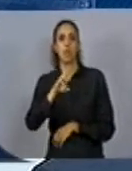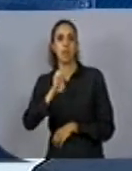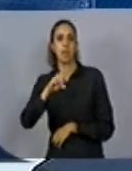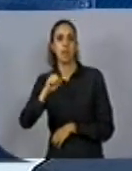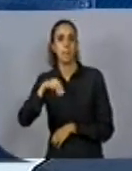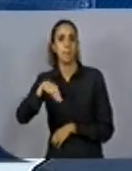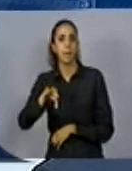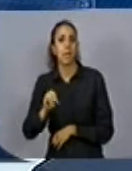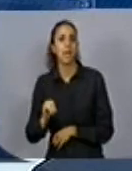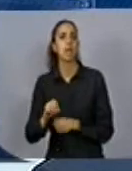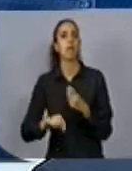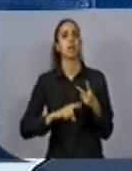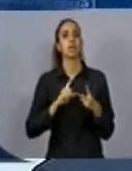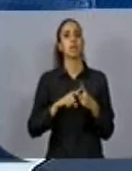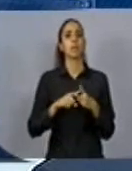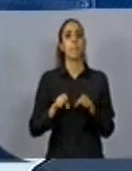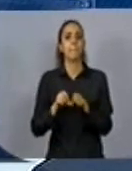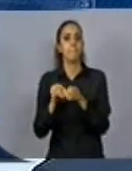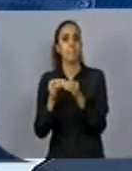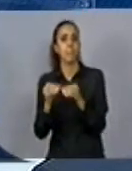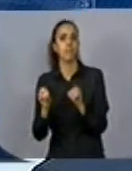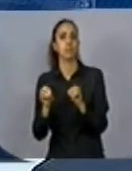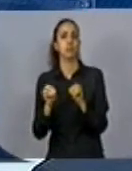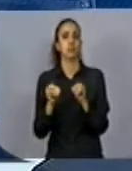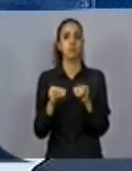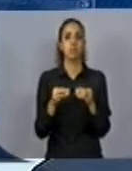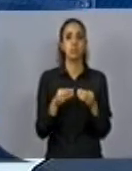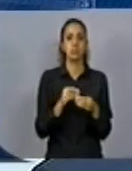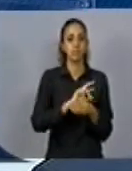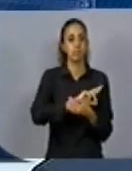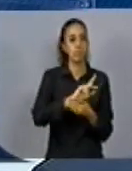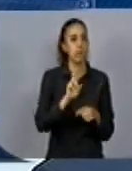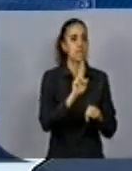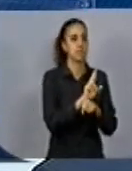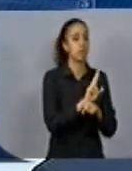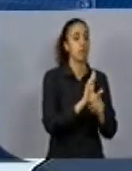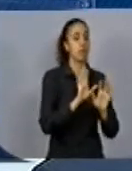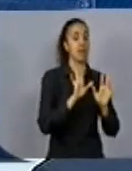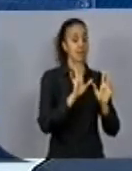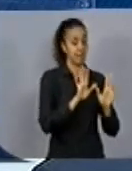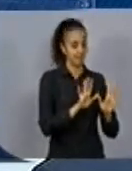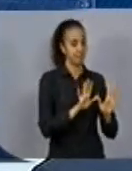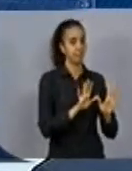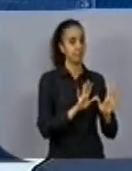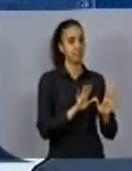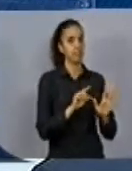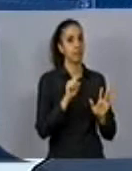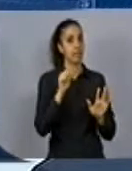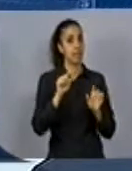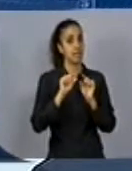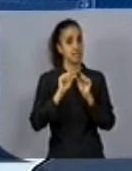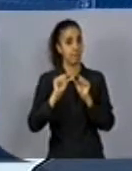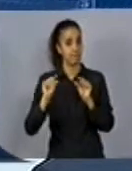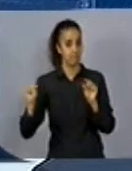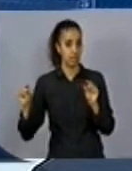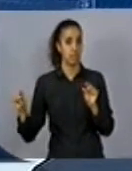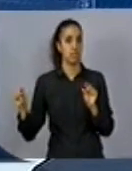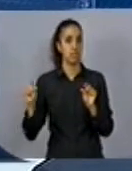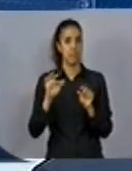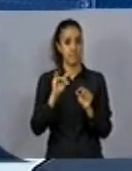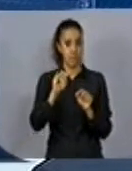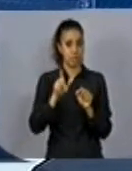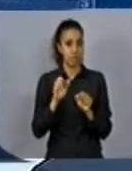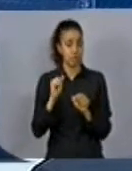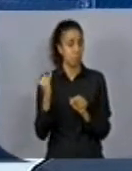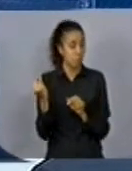do prejuízo às coleções hídricas, os reservatórios, os rios, mas essas faixas são fundamentais para a biodiversidade,